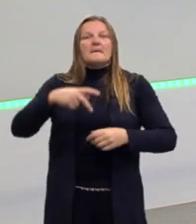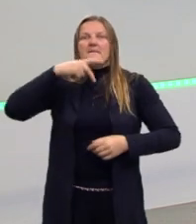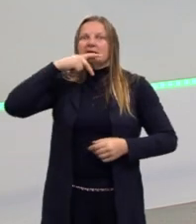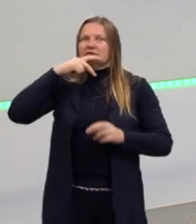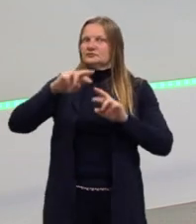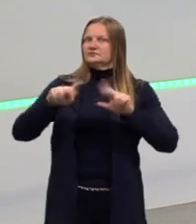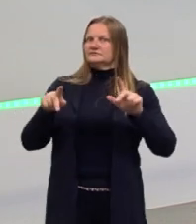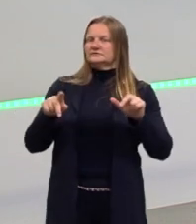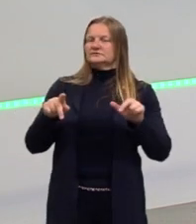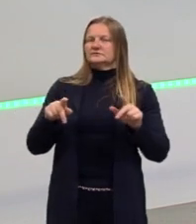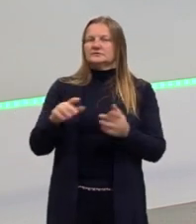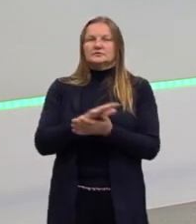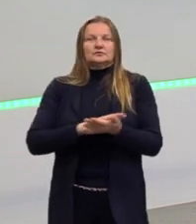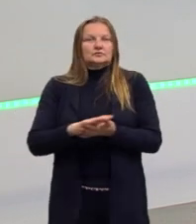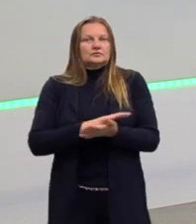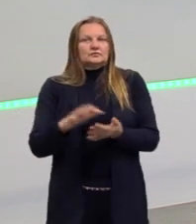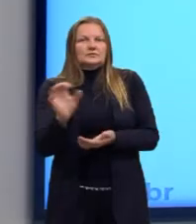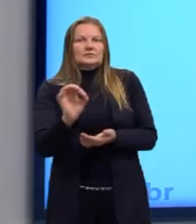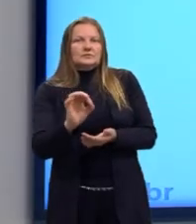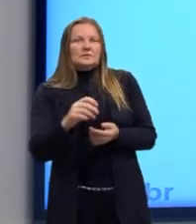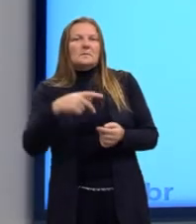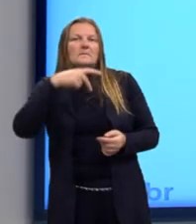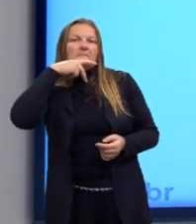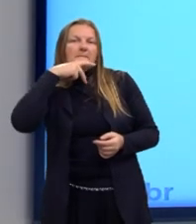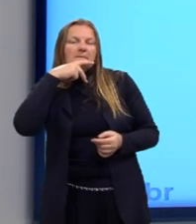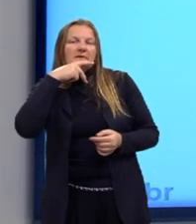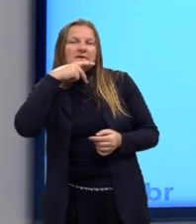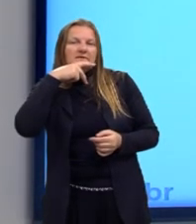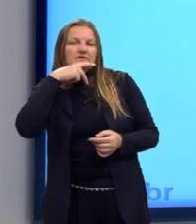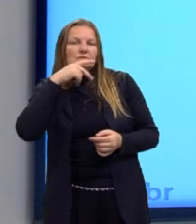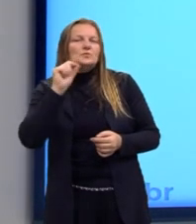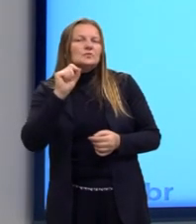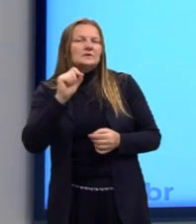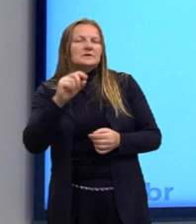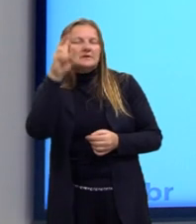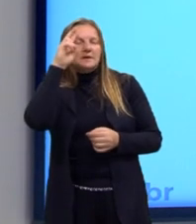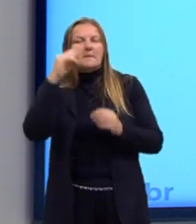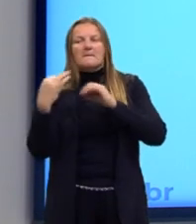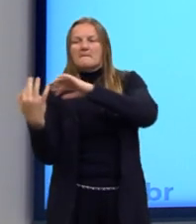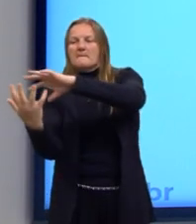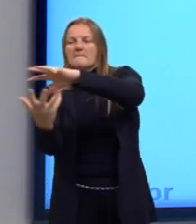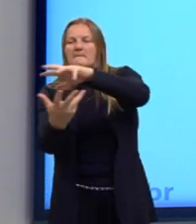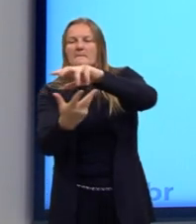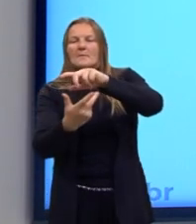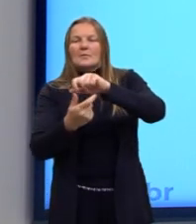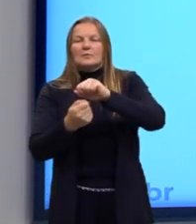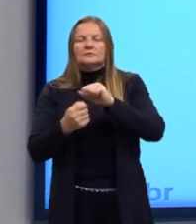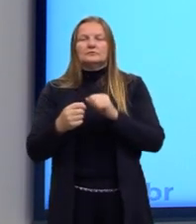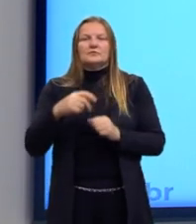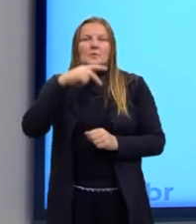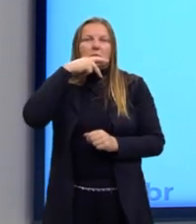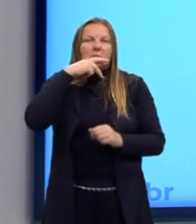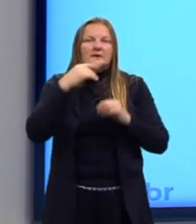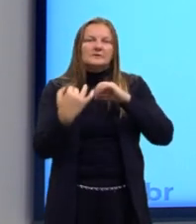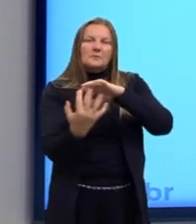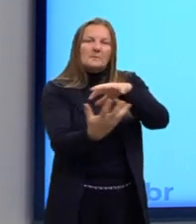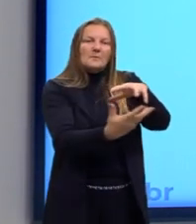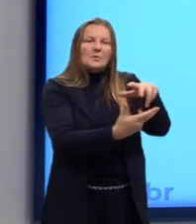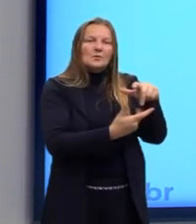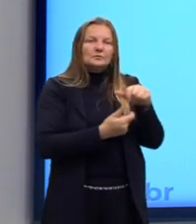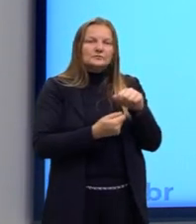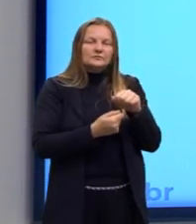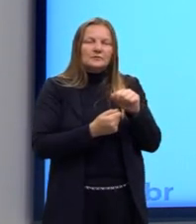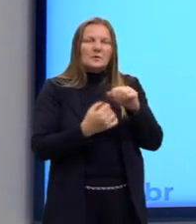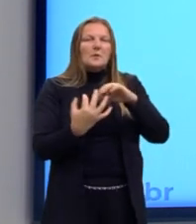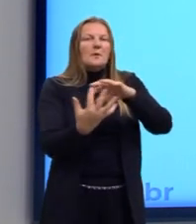algo que não existisse. Por quê? Lembra do Platão? A teoria dos dois mundos. Por isso que é importante nós ter a teoria desses camaradas